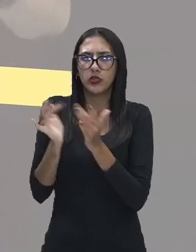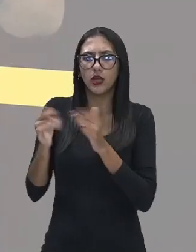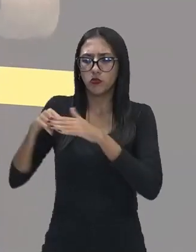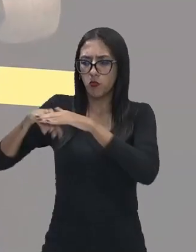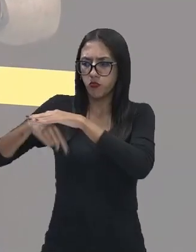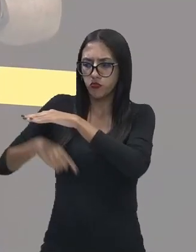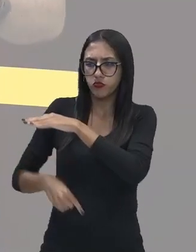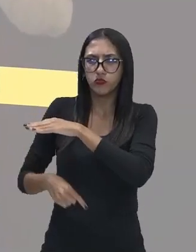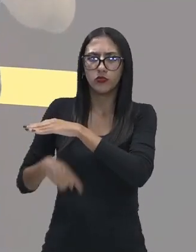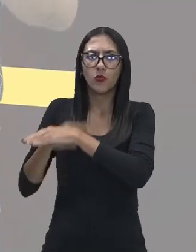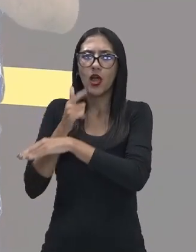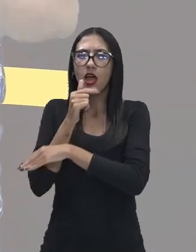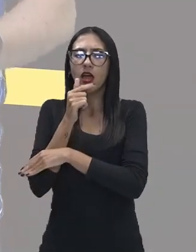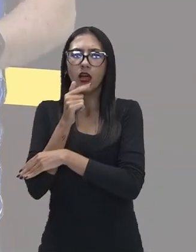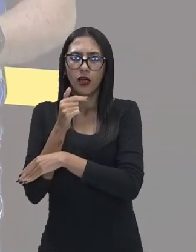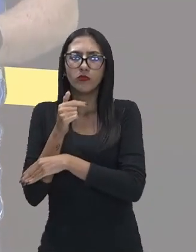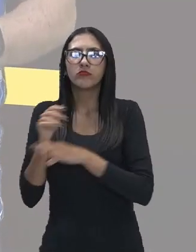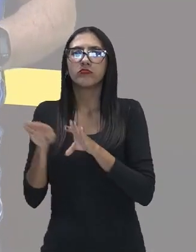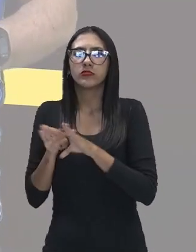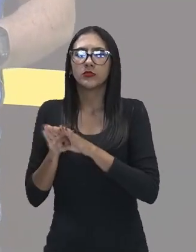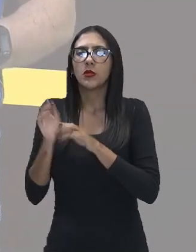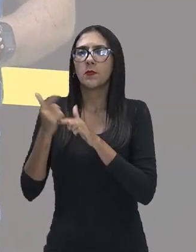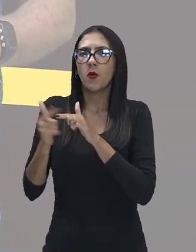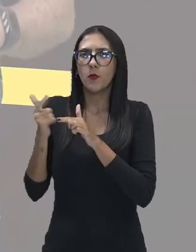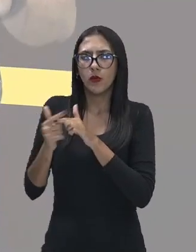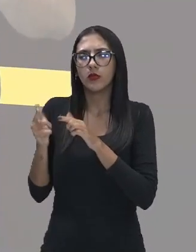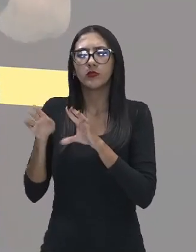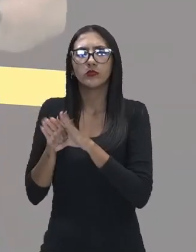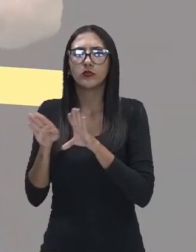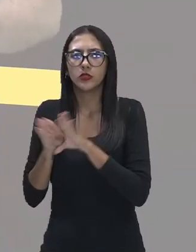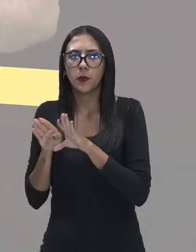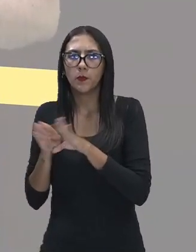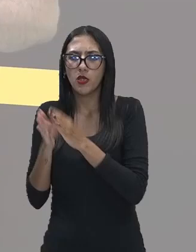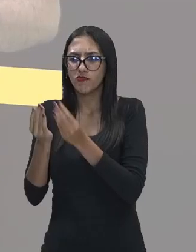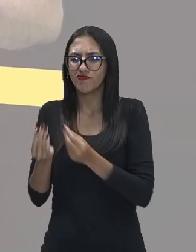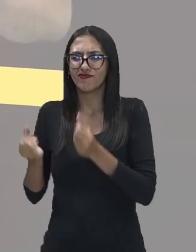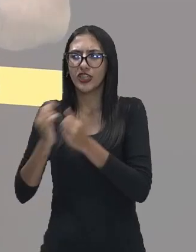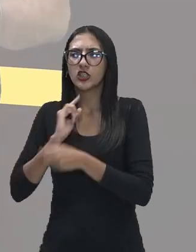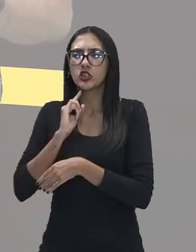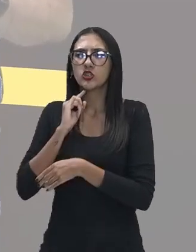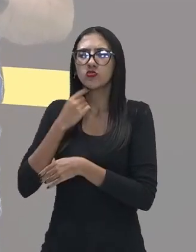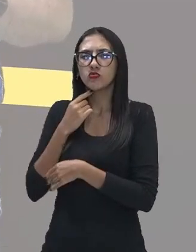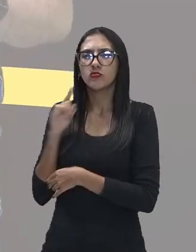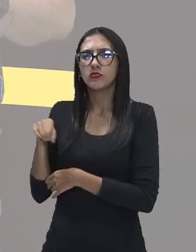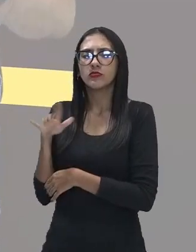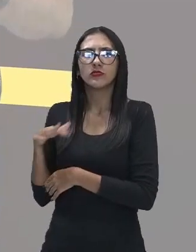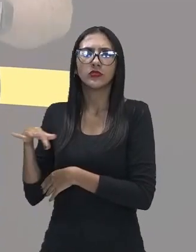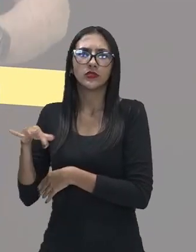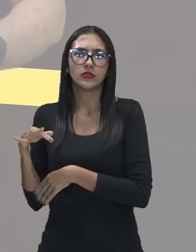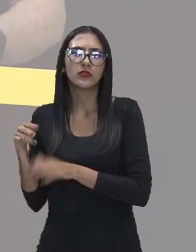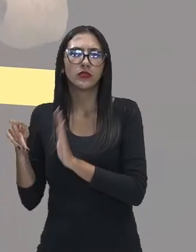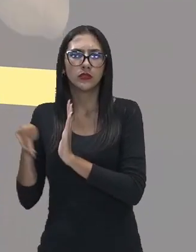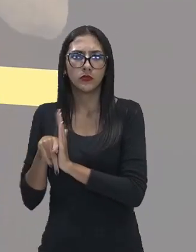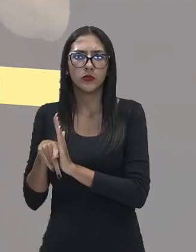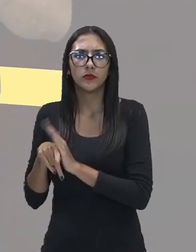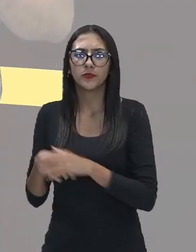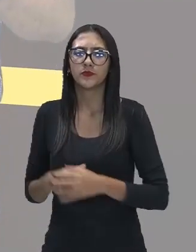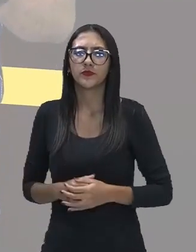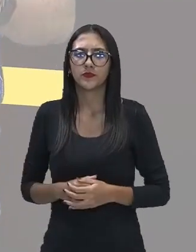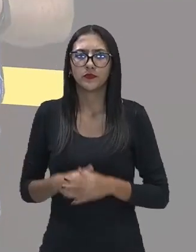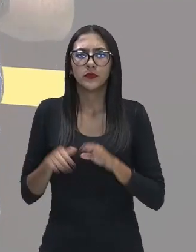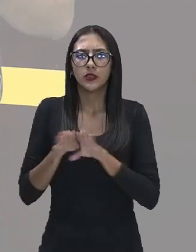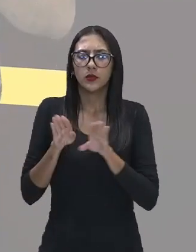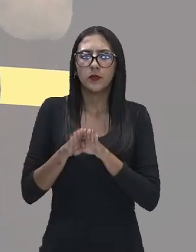e piore a situação também poluindo ali aquele lençol de onde as pessoas através de potes